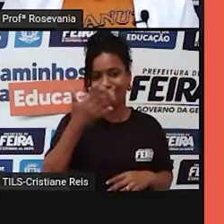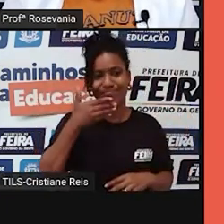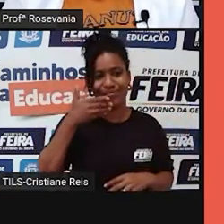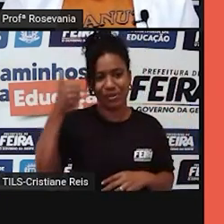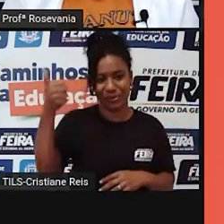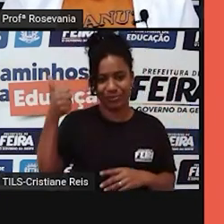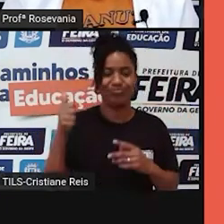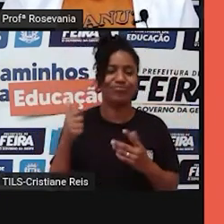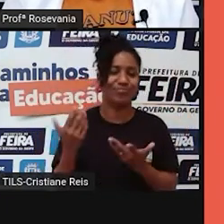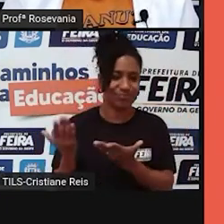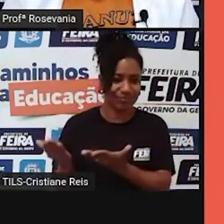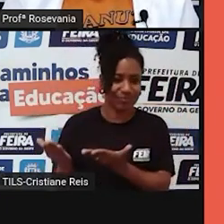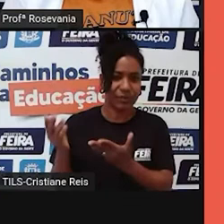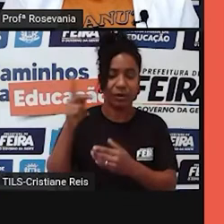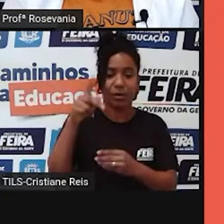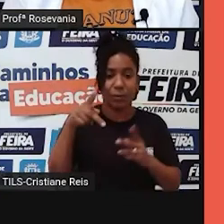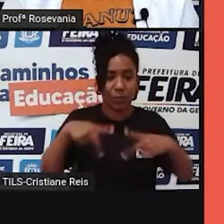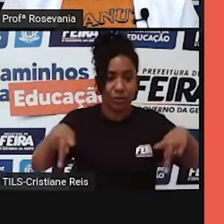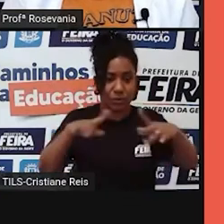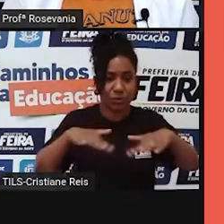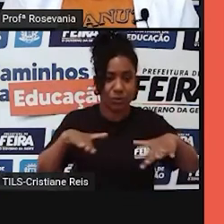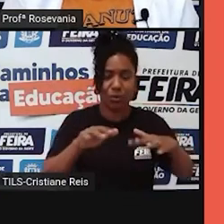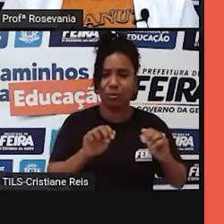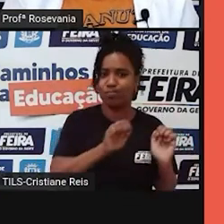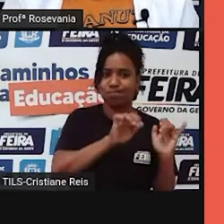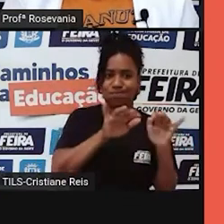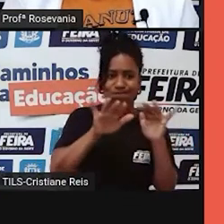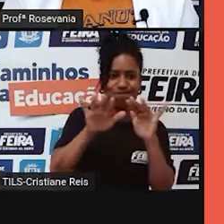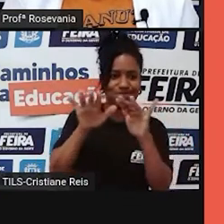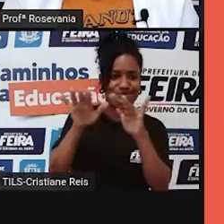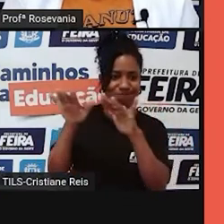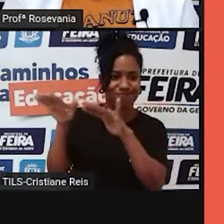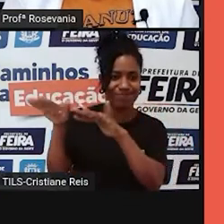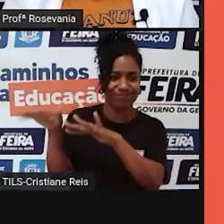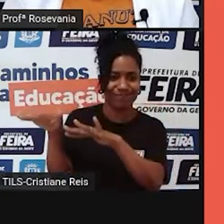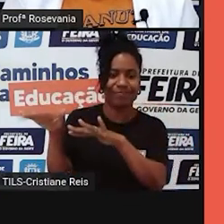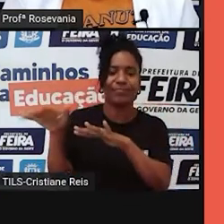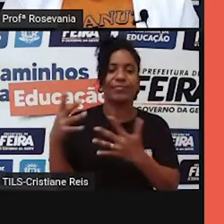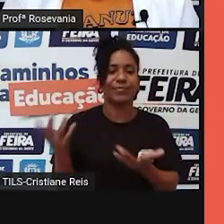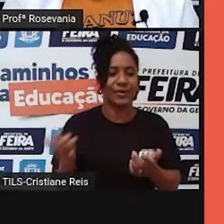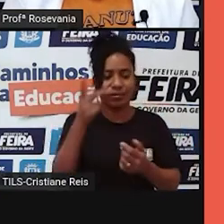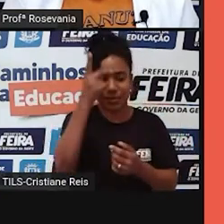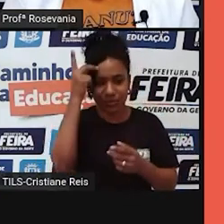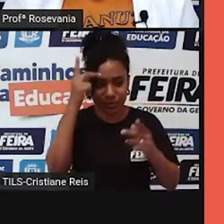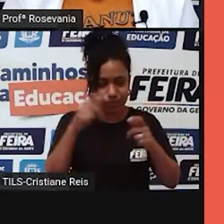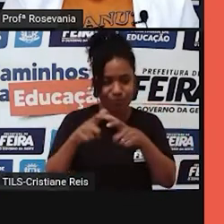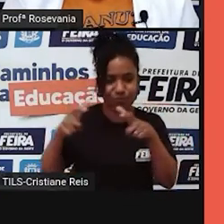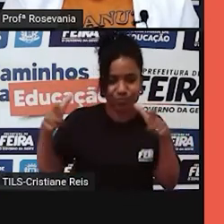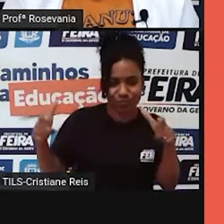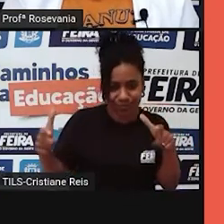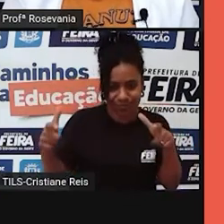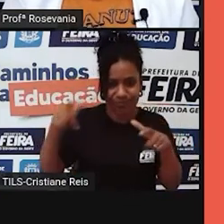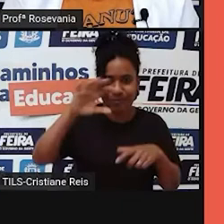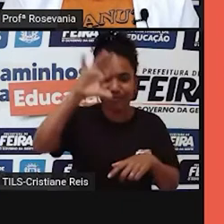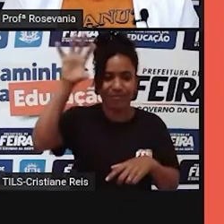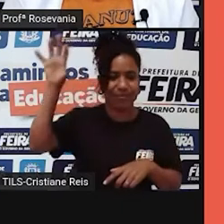maior parte da população concentrada aqui. Então, nós temos, né, muitos habitantes, mas ele está concentrado na região